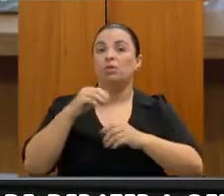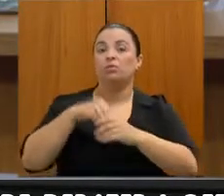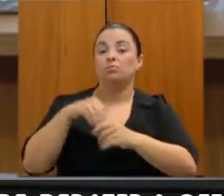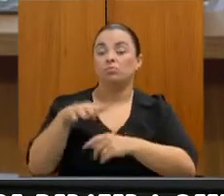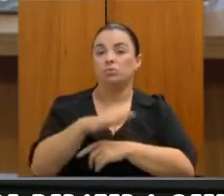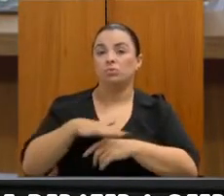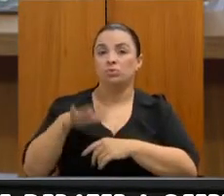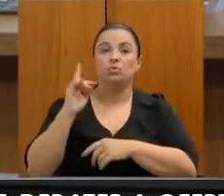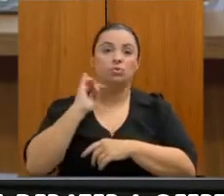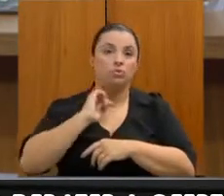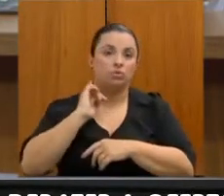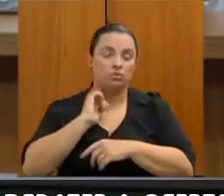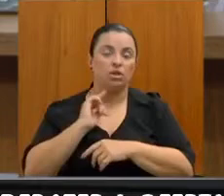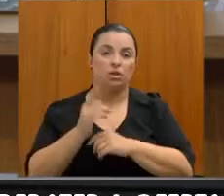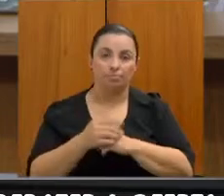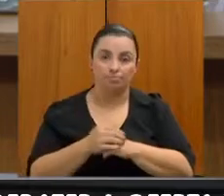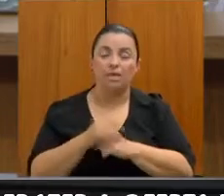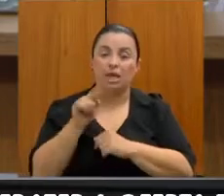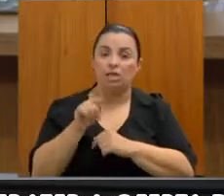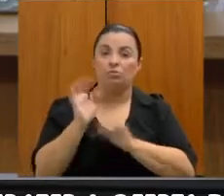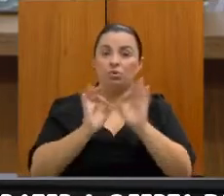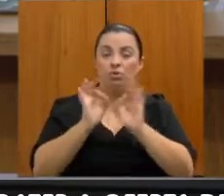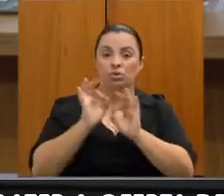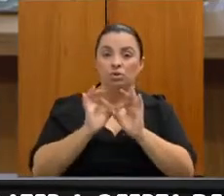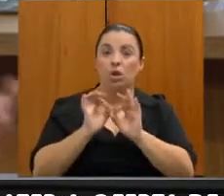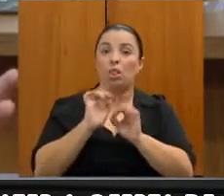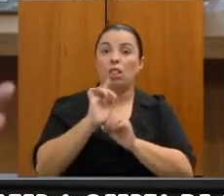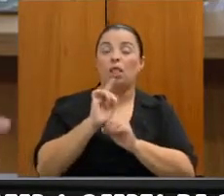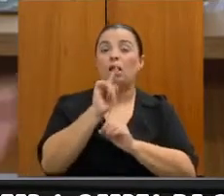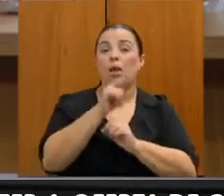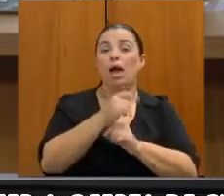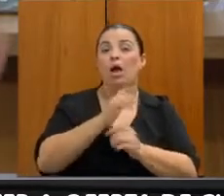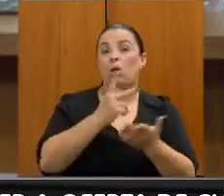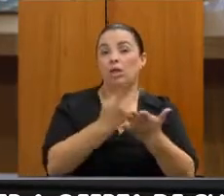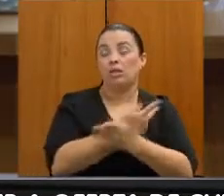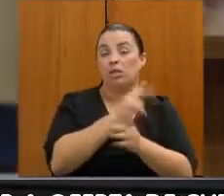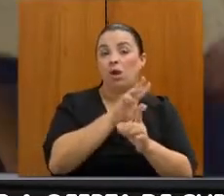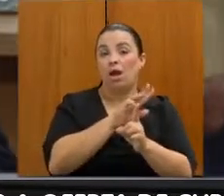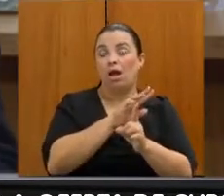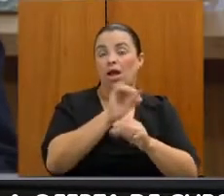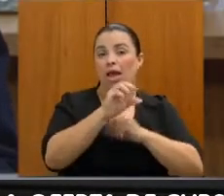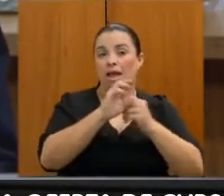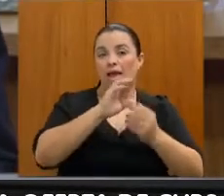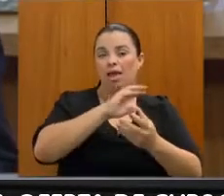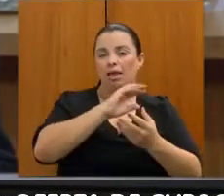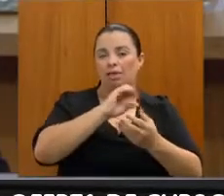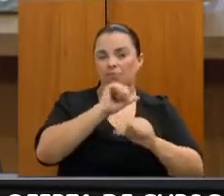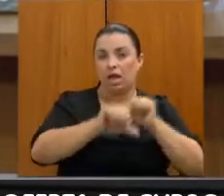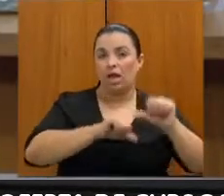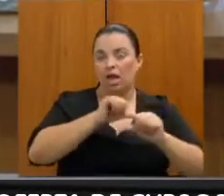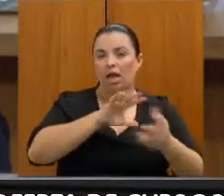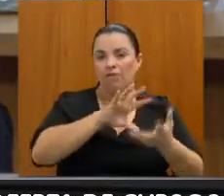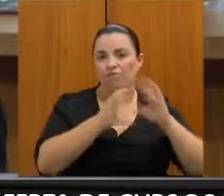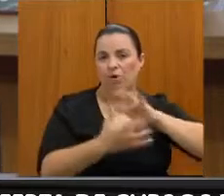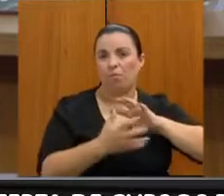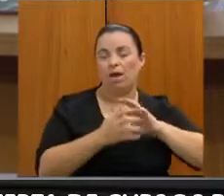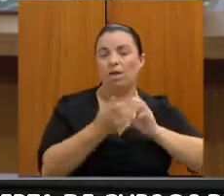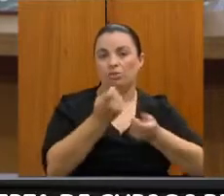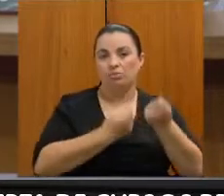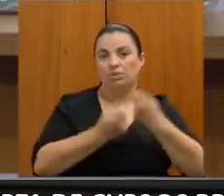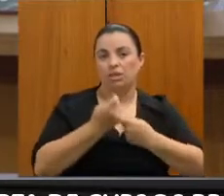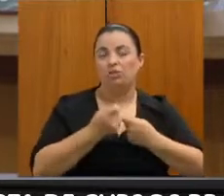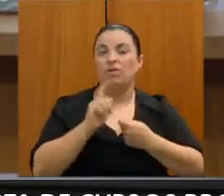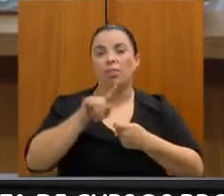Essa foi a nossa organização após a reforma administrativa, e a gente tenta trabalhar sempre de maneira orgânica, mas é uma forma que a gente faz o desenho organizacional